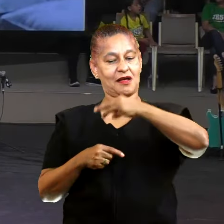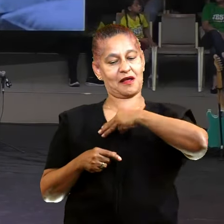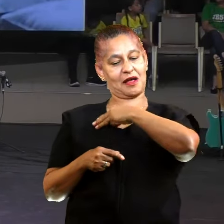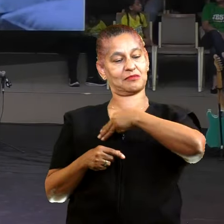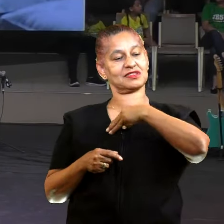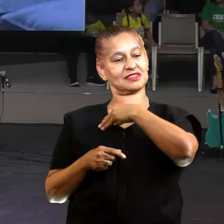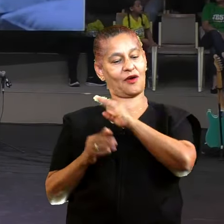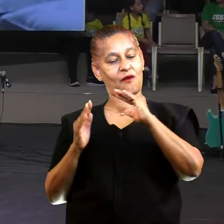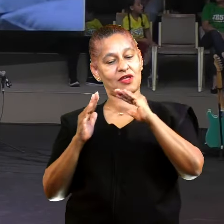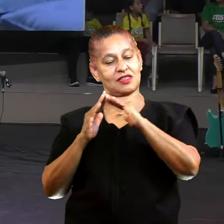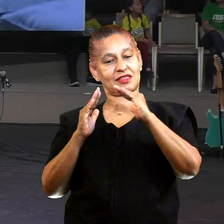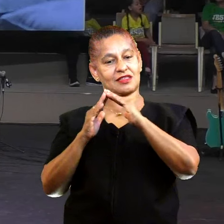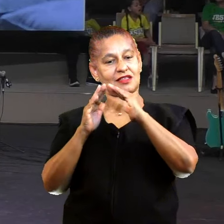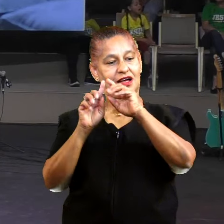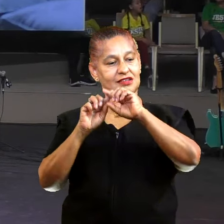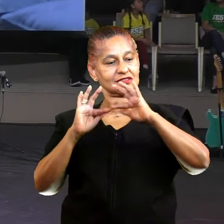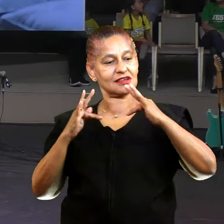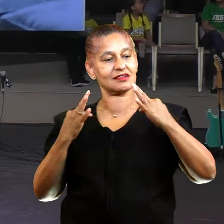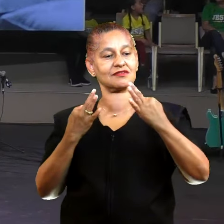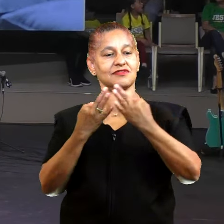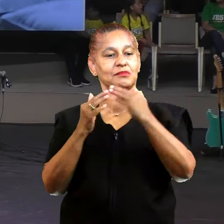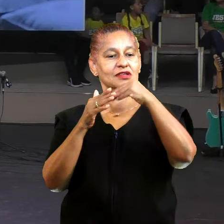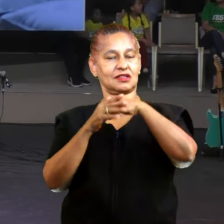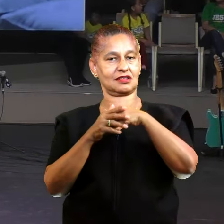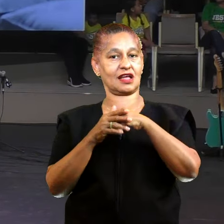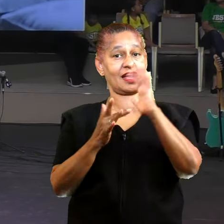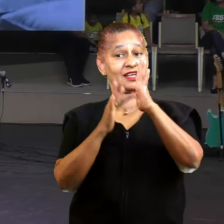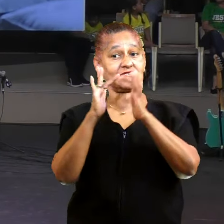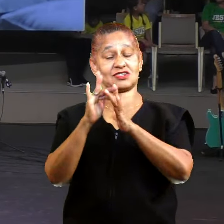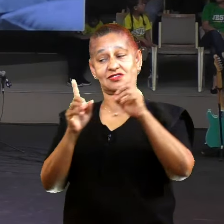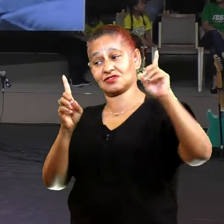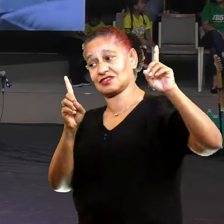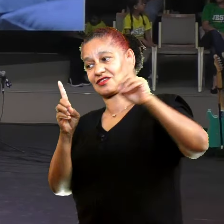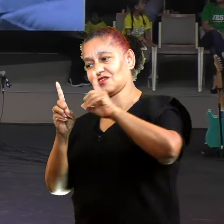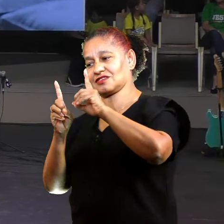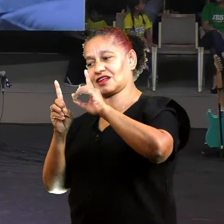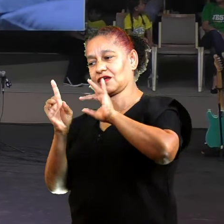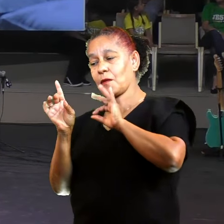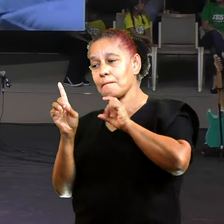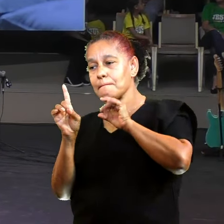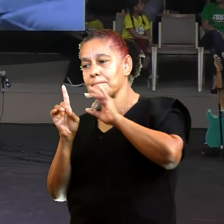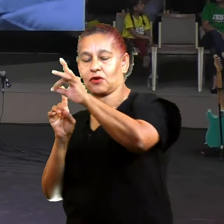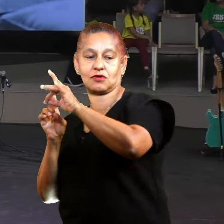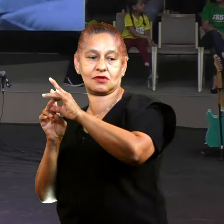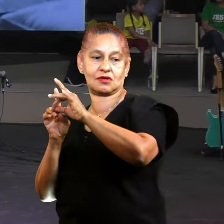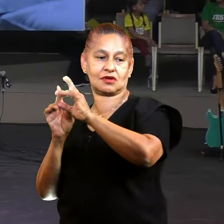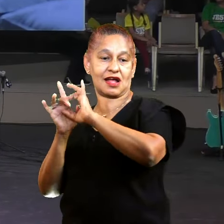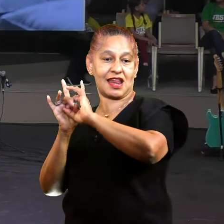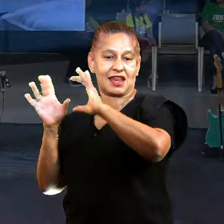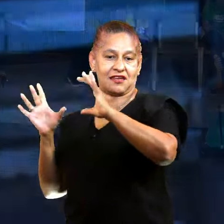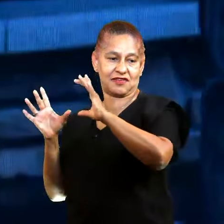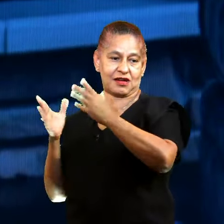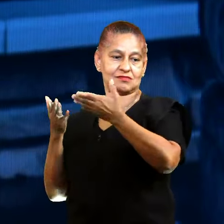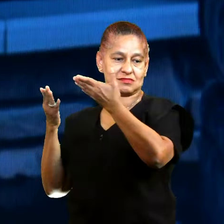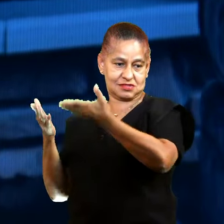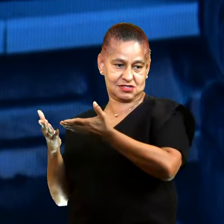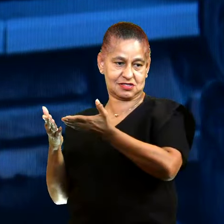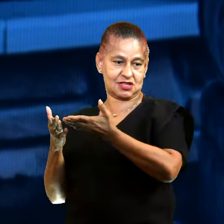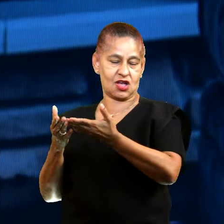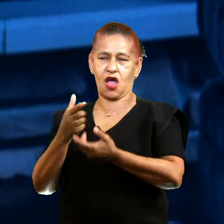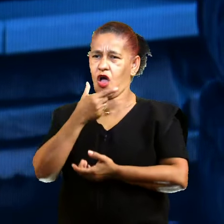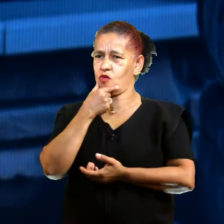Jesus visita esse homem, o cura, o liberta dessa legião de demônios. Ele está